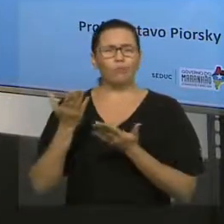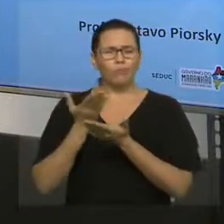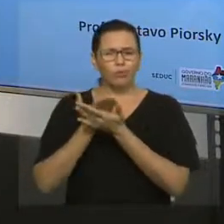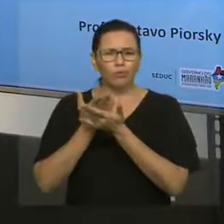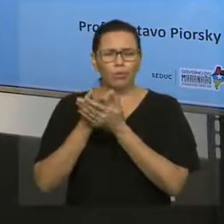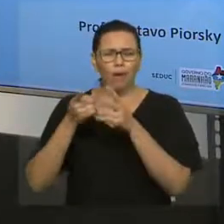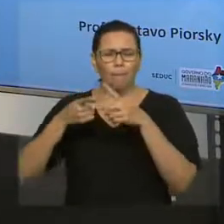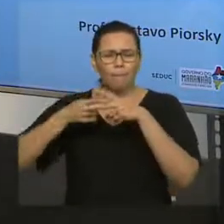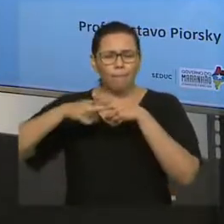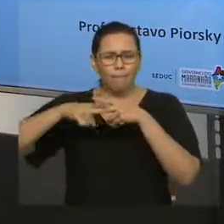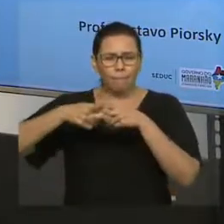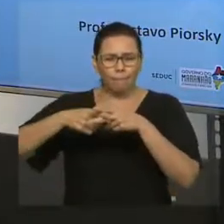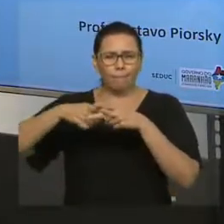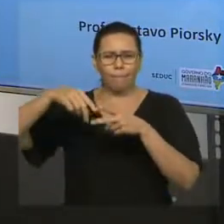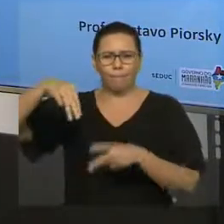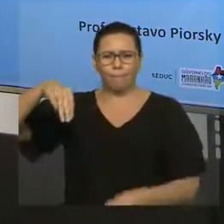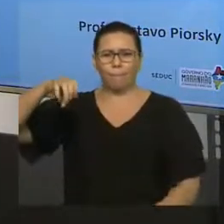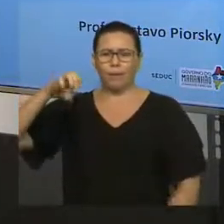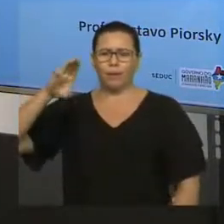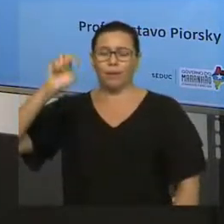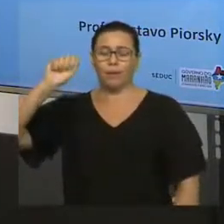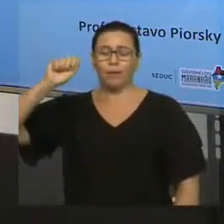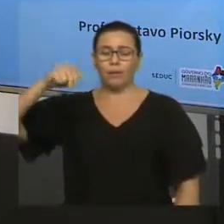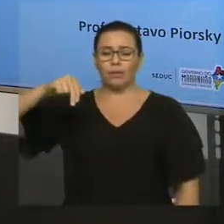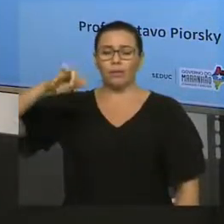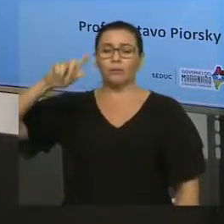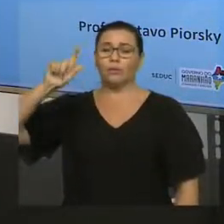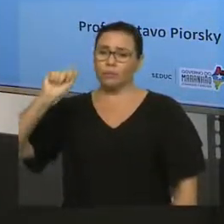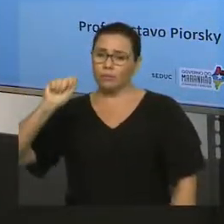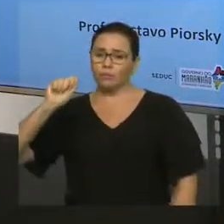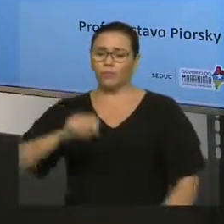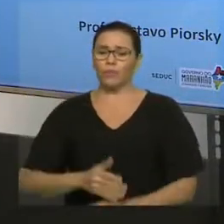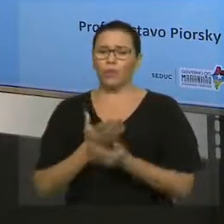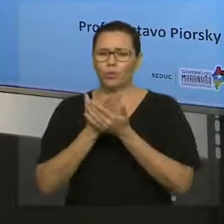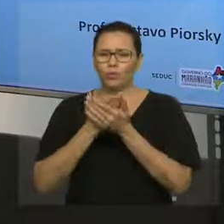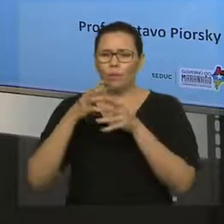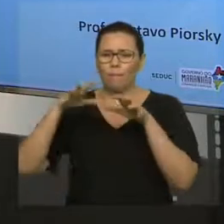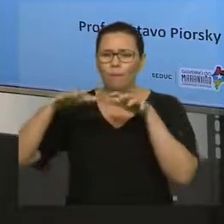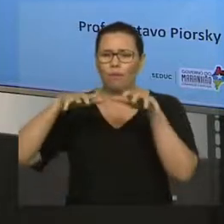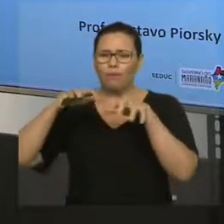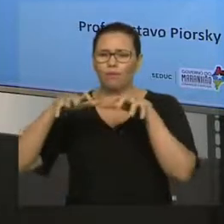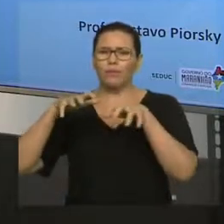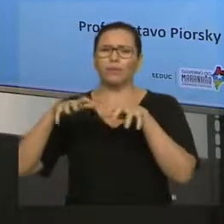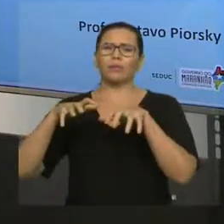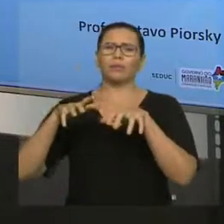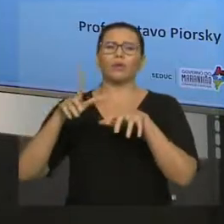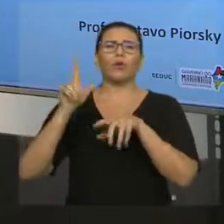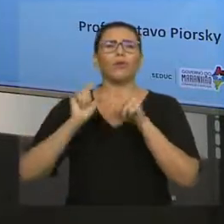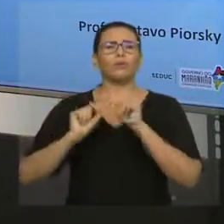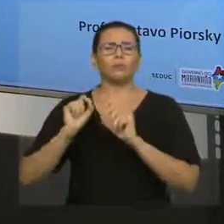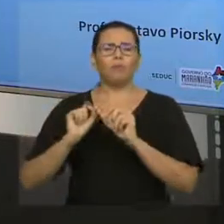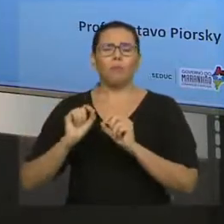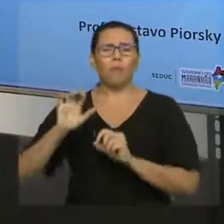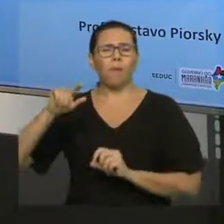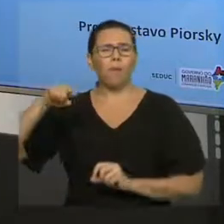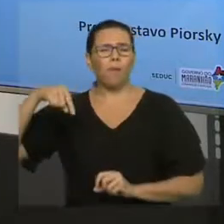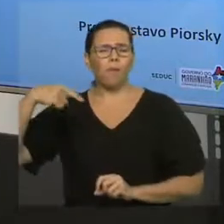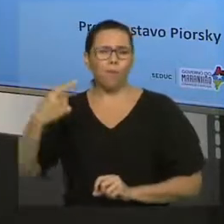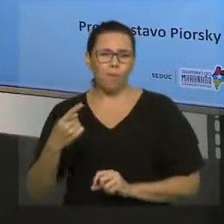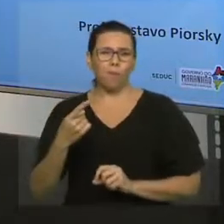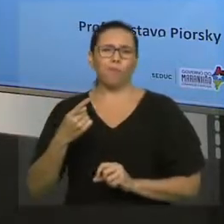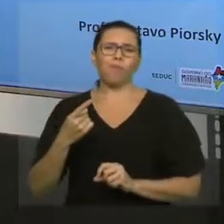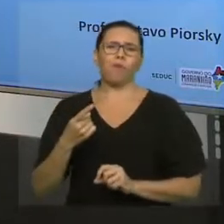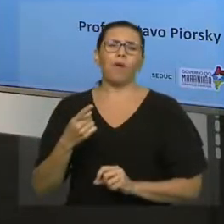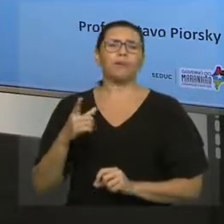mecânica, ela é estudar movimento e ela se divide ali. Você entende primeiro a parte da cinemática, depois você vai entender a parte da